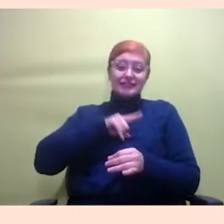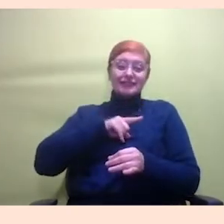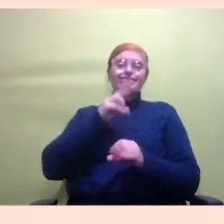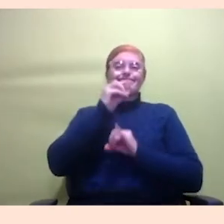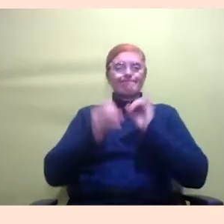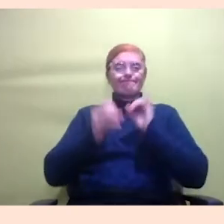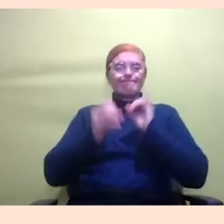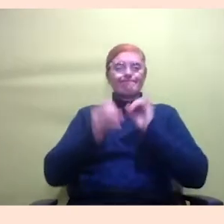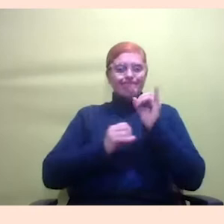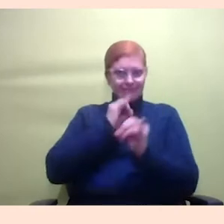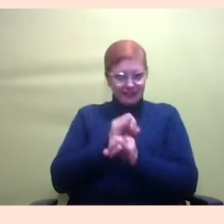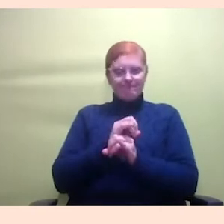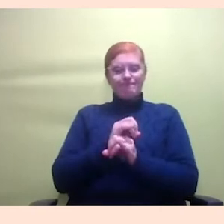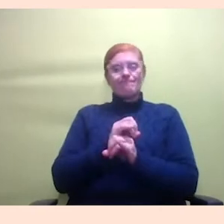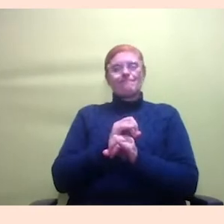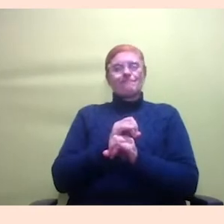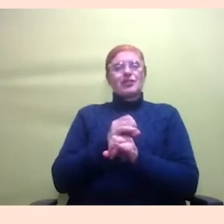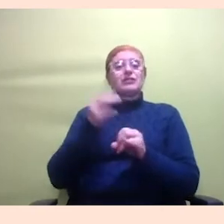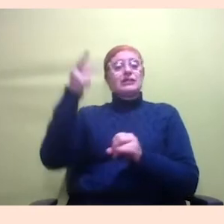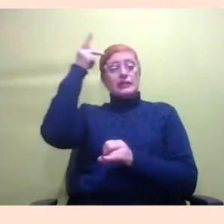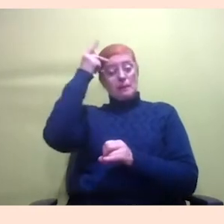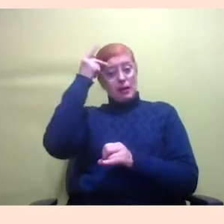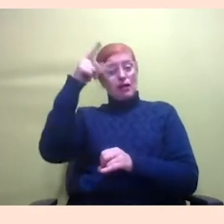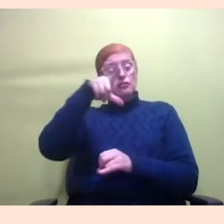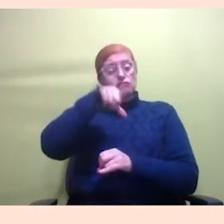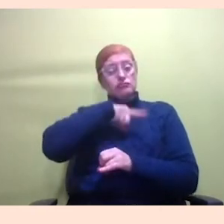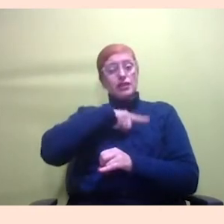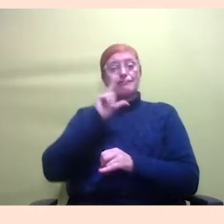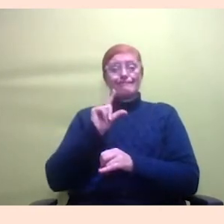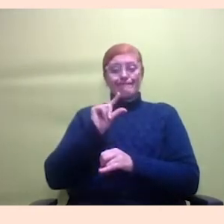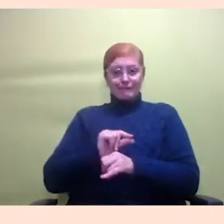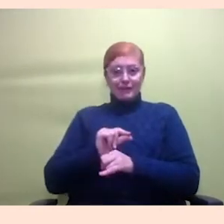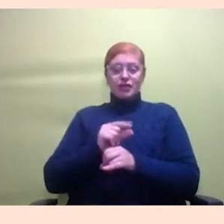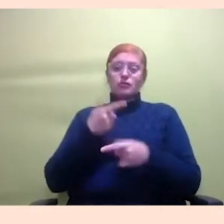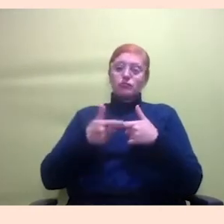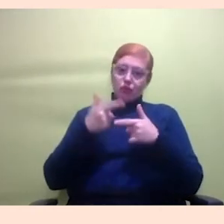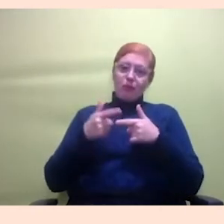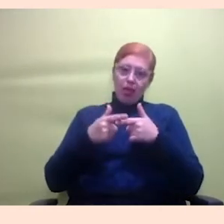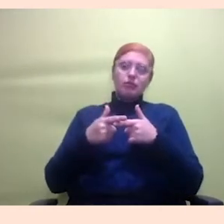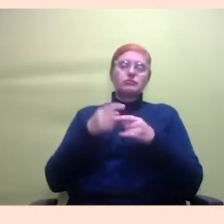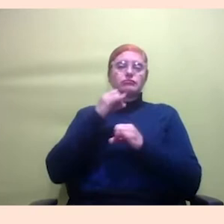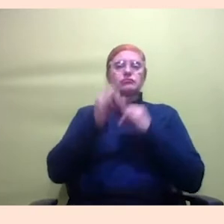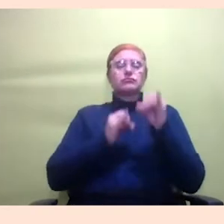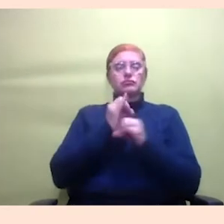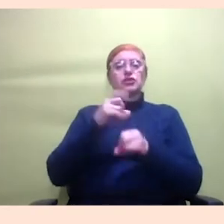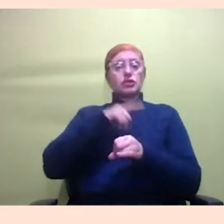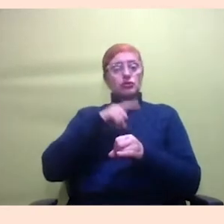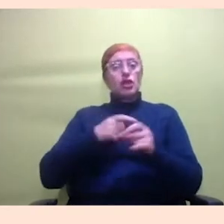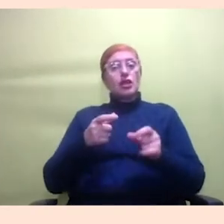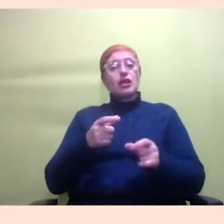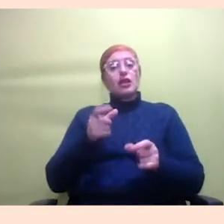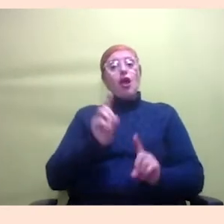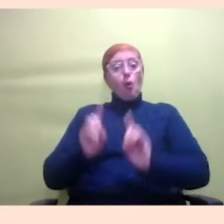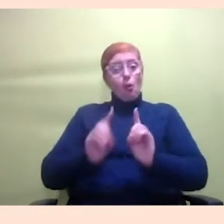Aí, aqui em São Paulo nós temos um pouco menos problema com isso porque tem alguns espaços onde a gente tem Wi-Fi livre então alguns dos